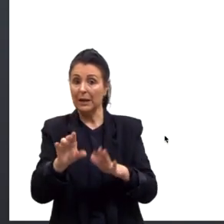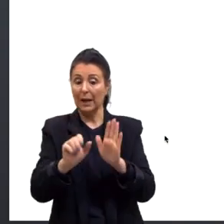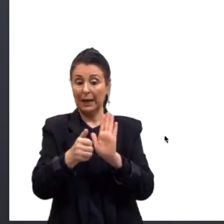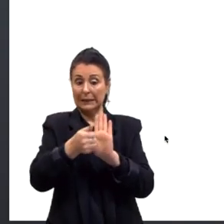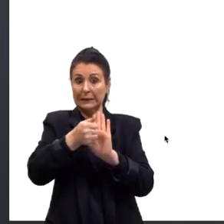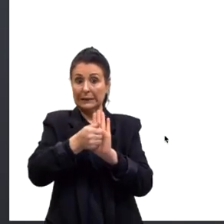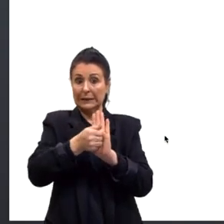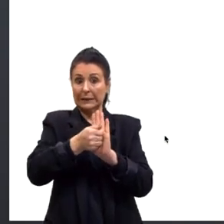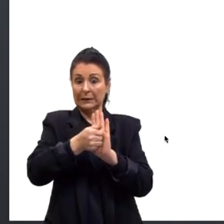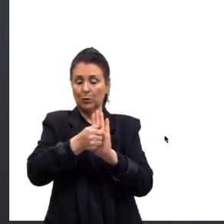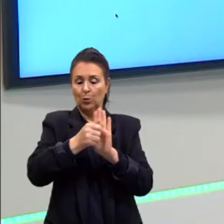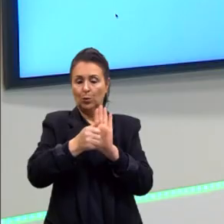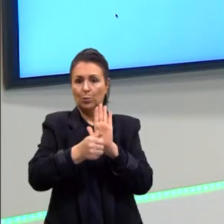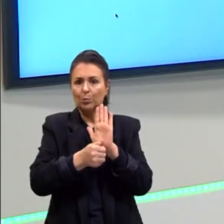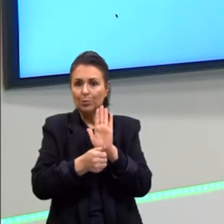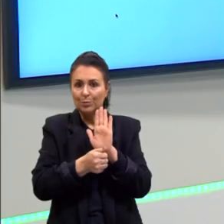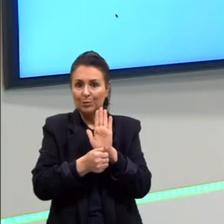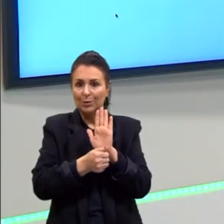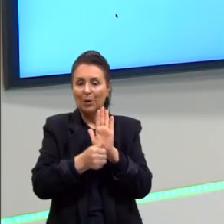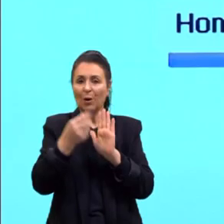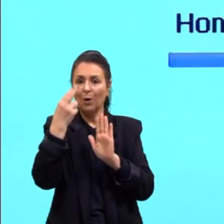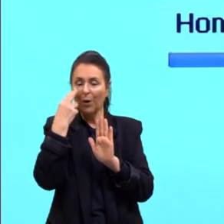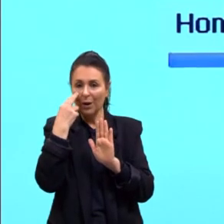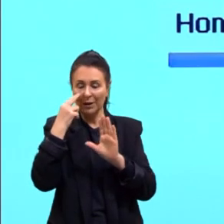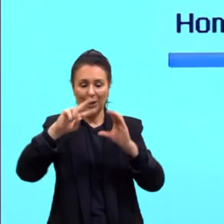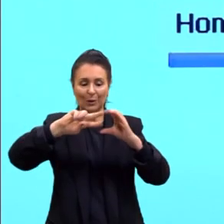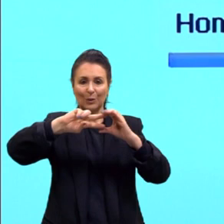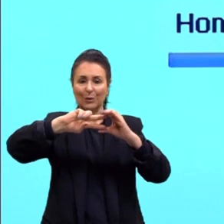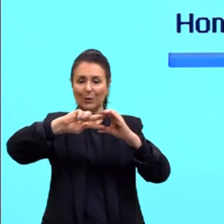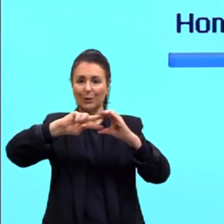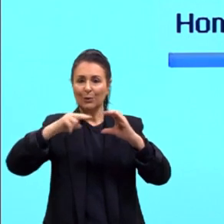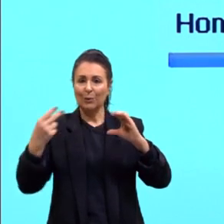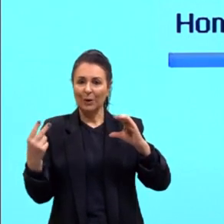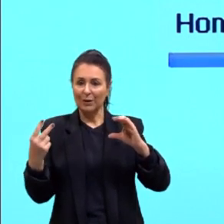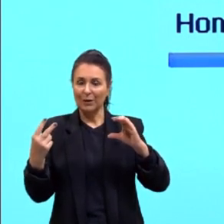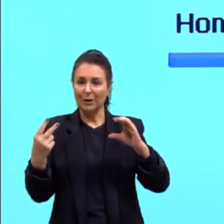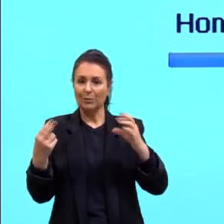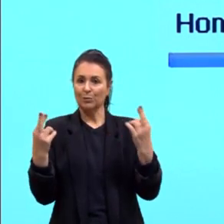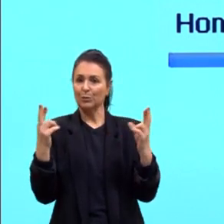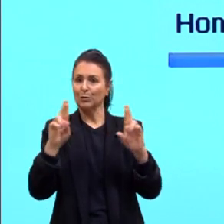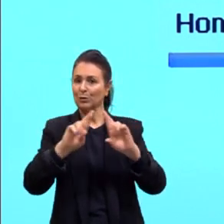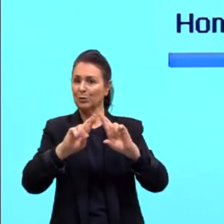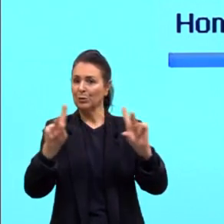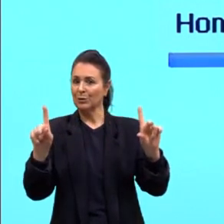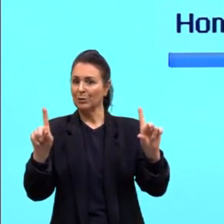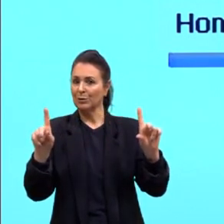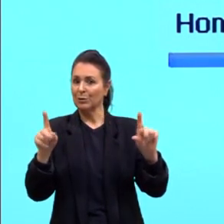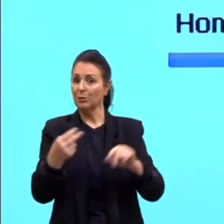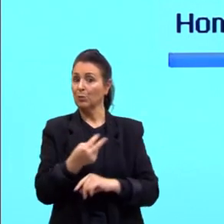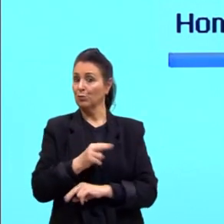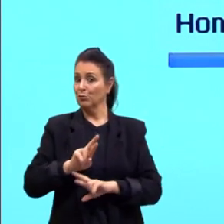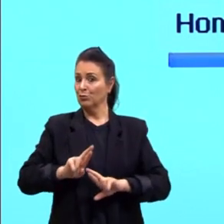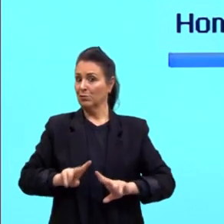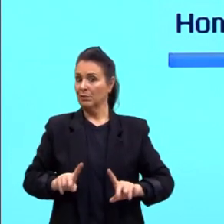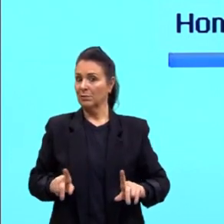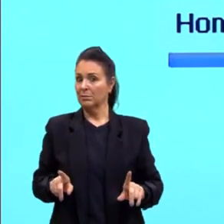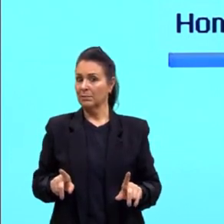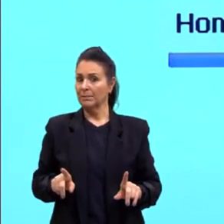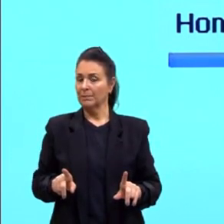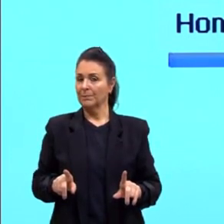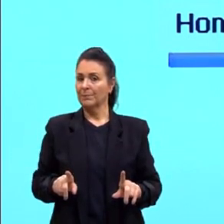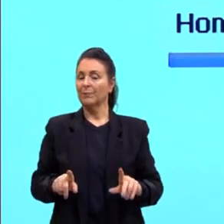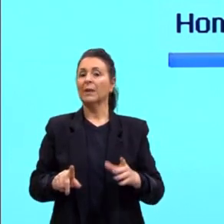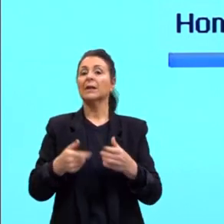No caso aqui do heterozigoto, são dois diferentes. Então, quer dizer que são, que o